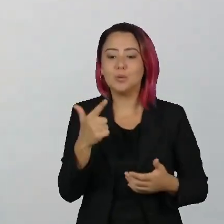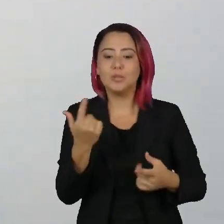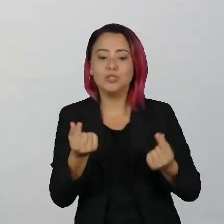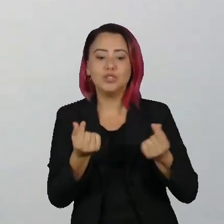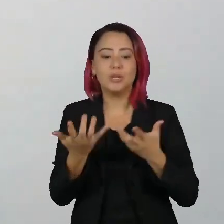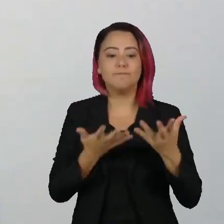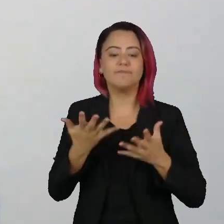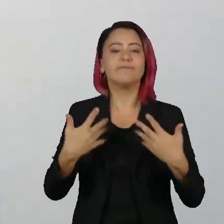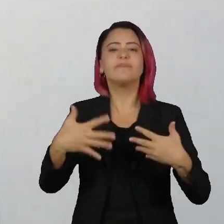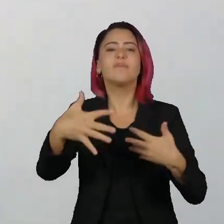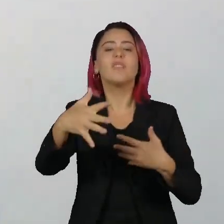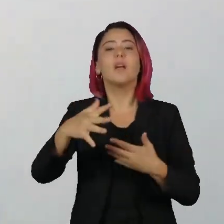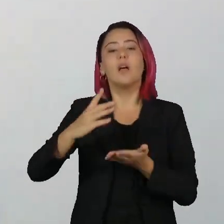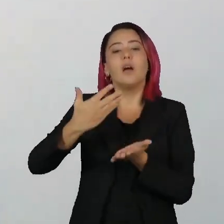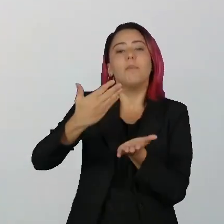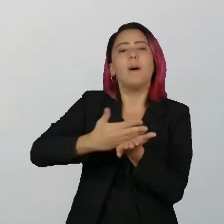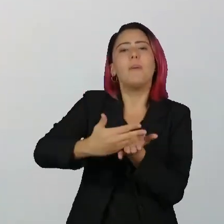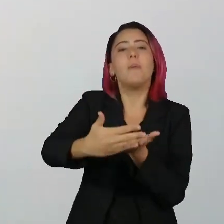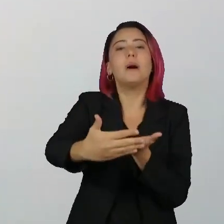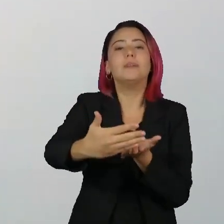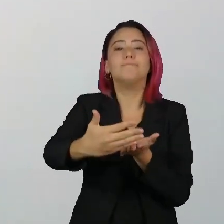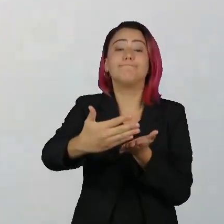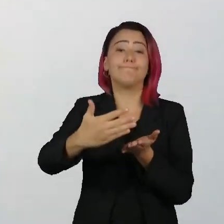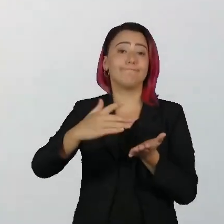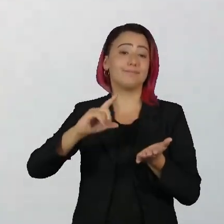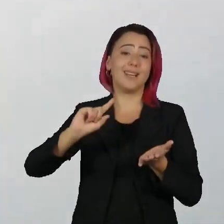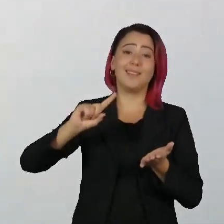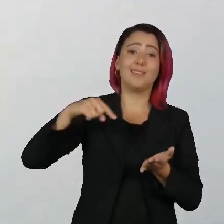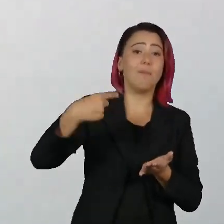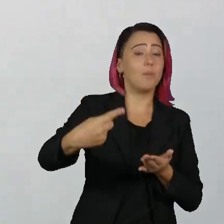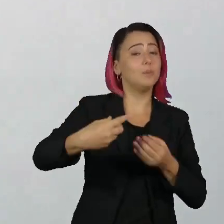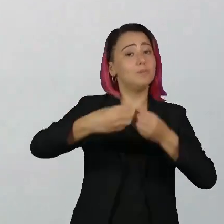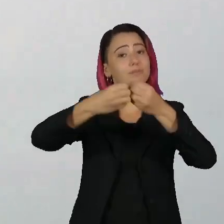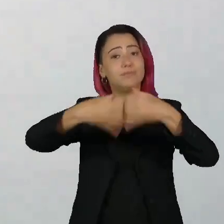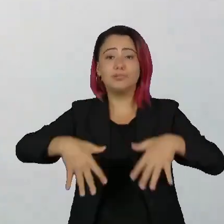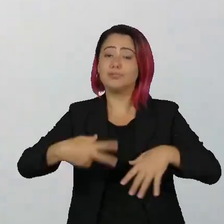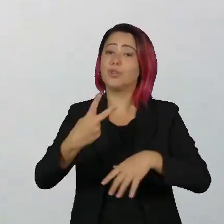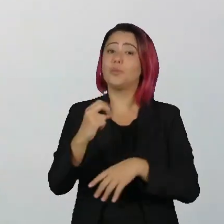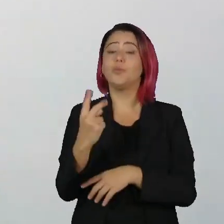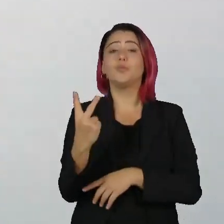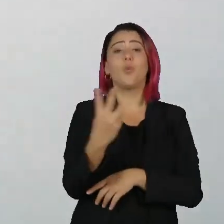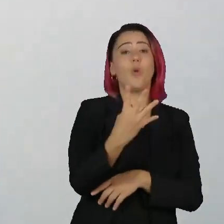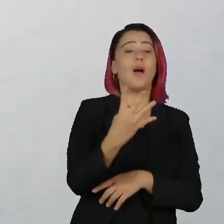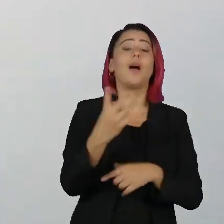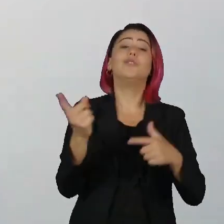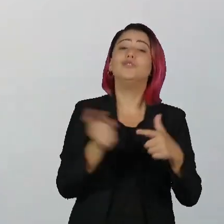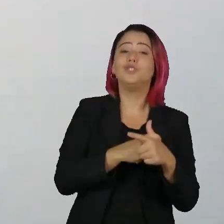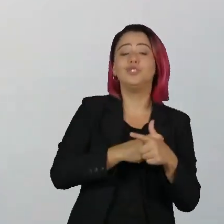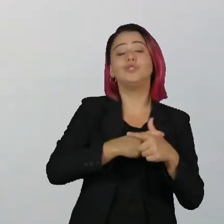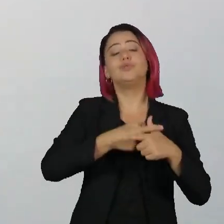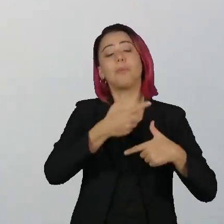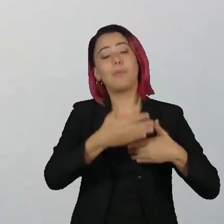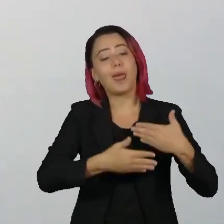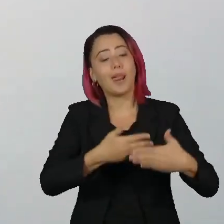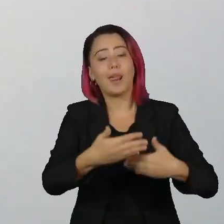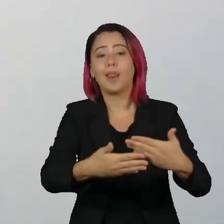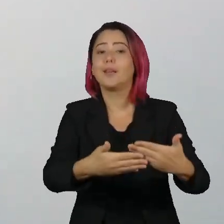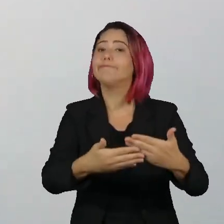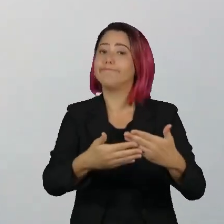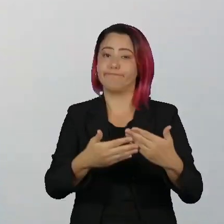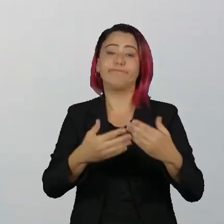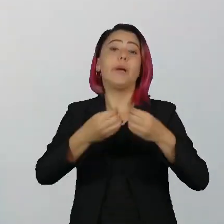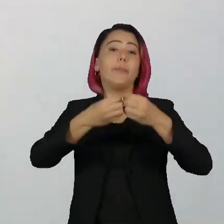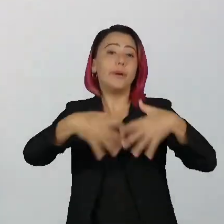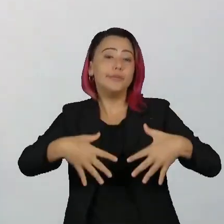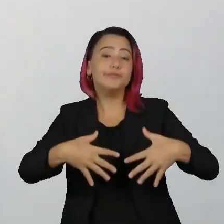essa dor do pagamento nesse momento, acabo esticando aí para 2024 e muitas das vezes eu posso afetar